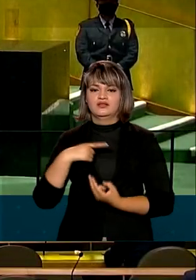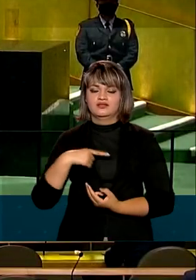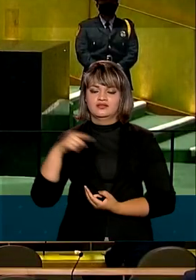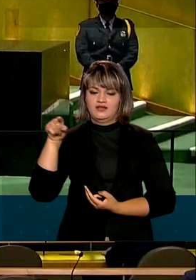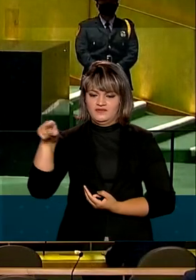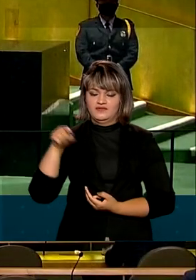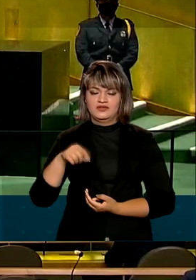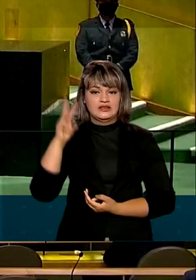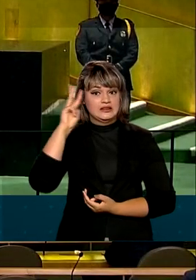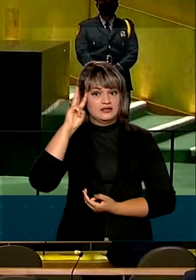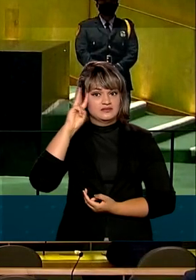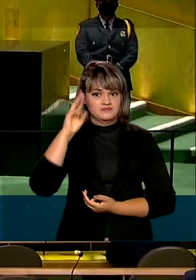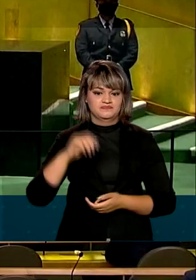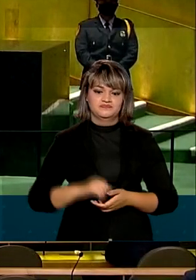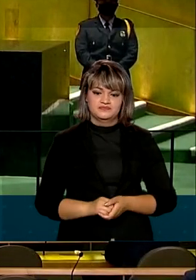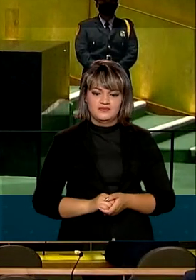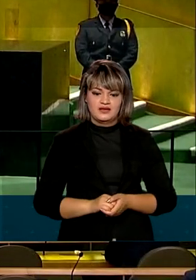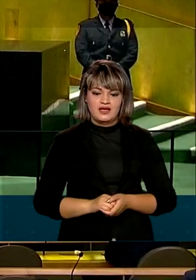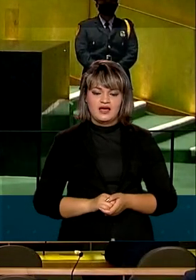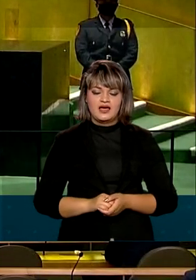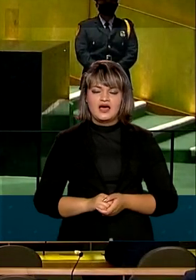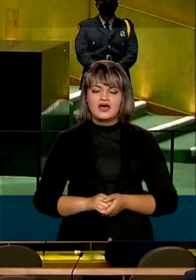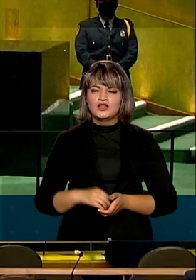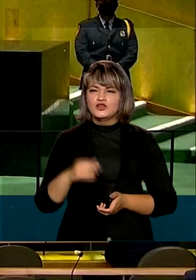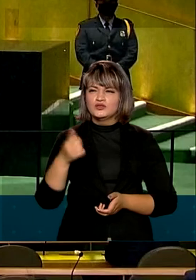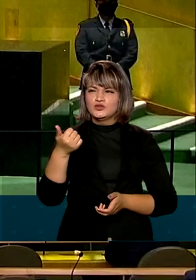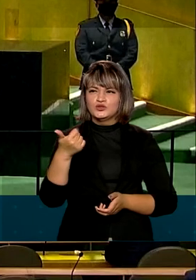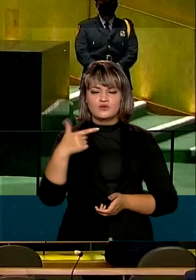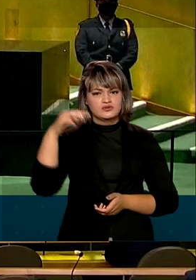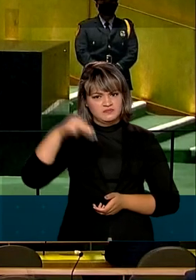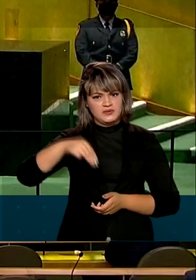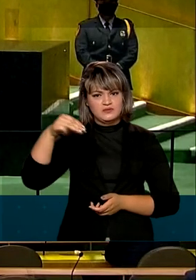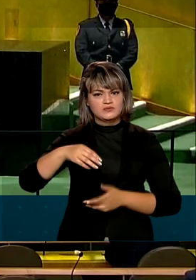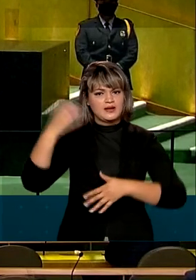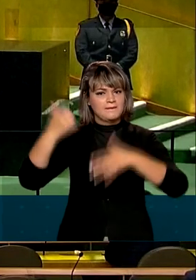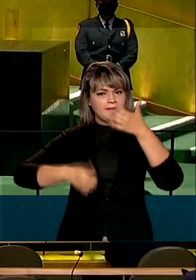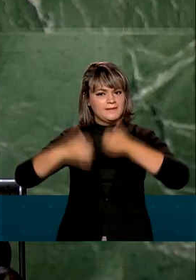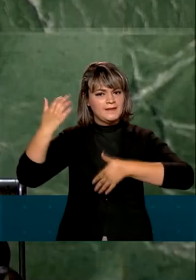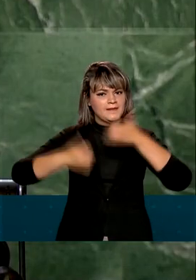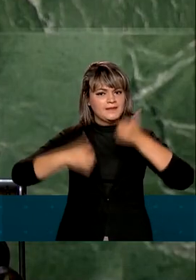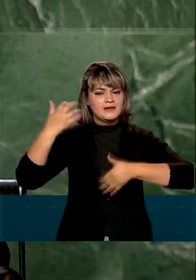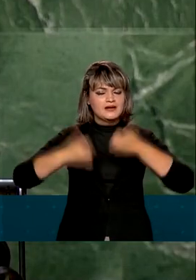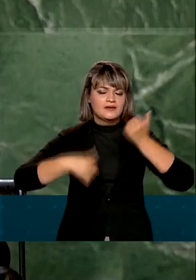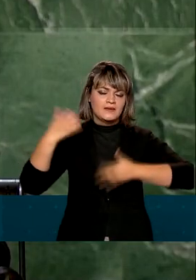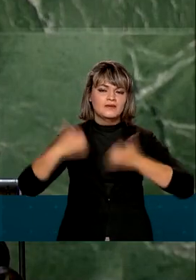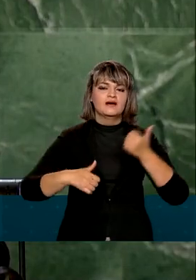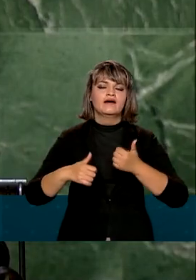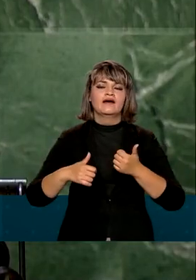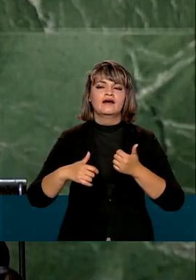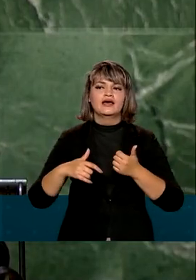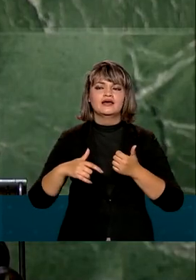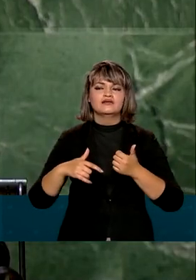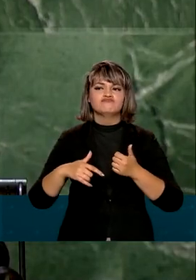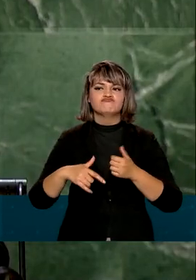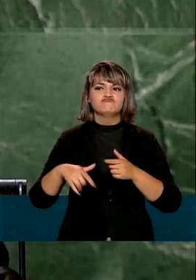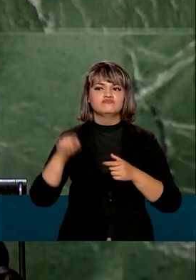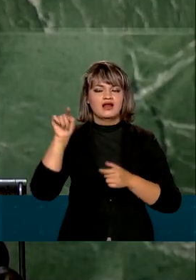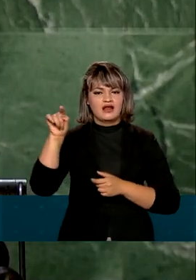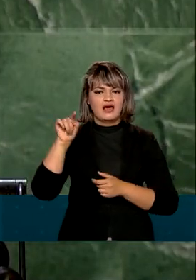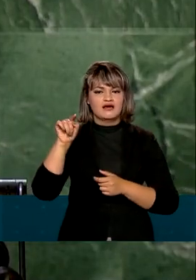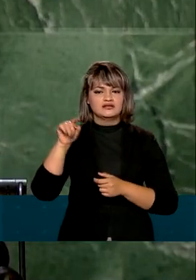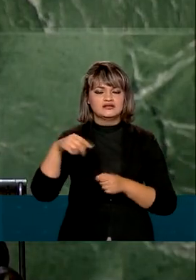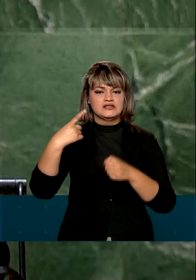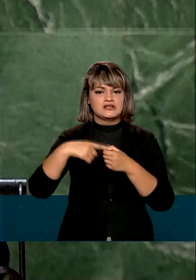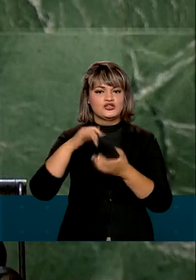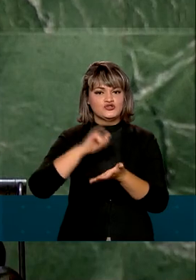Geral nesta terça-feira. Durante pouco mais de 12 minutos, Bolsonaro falou no plenário da sede na ONU